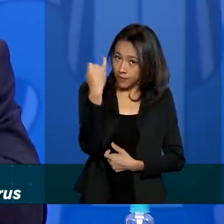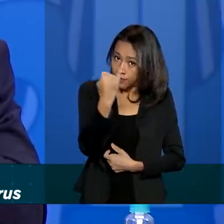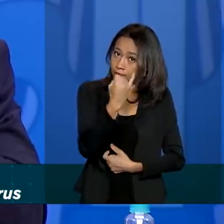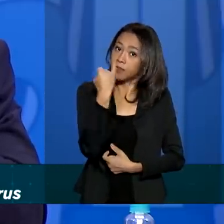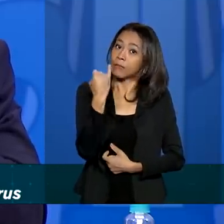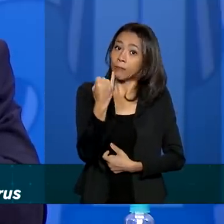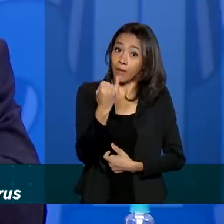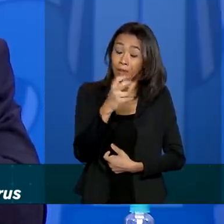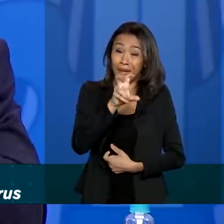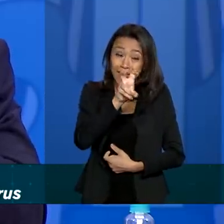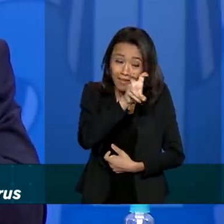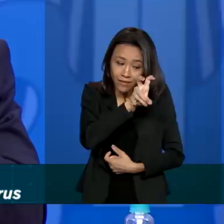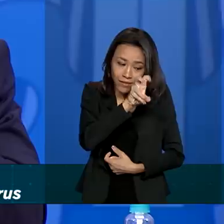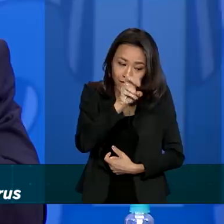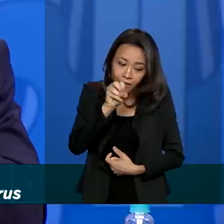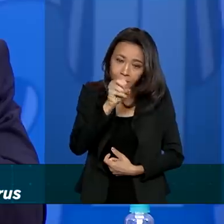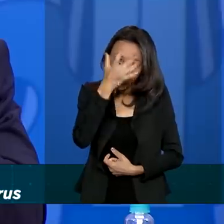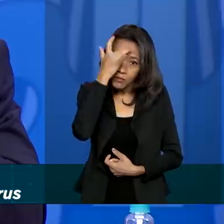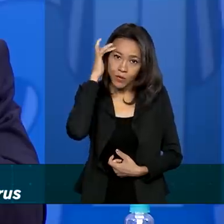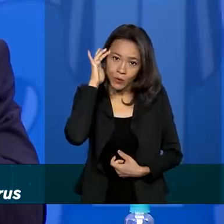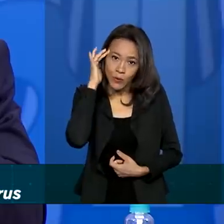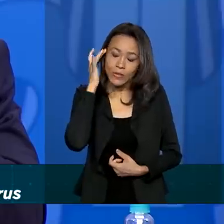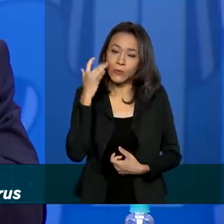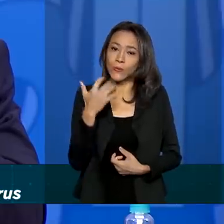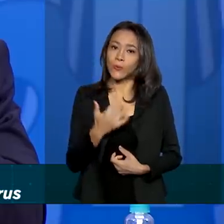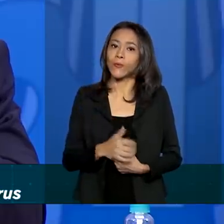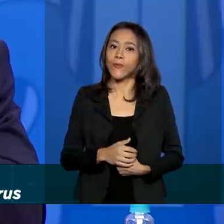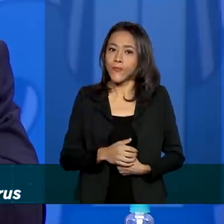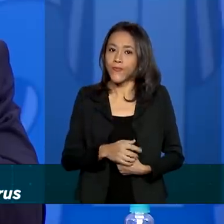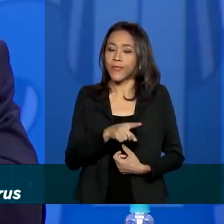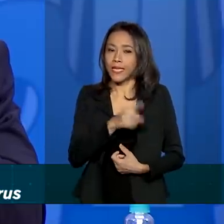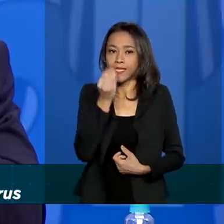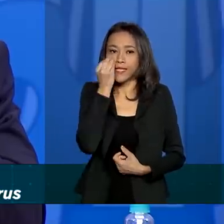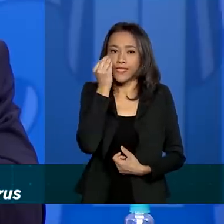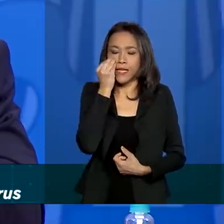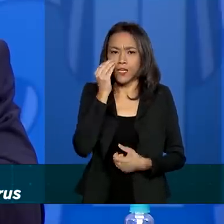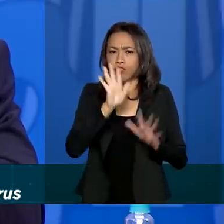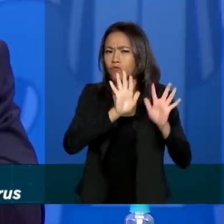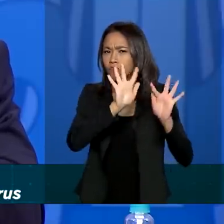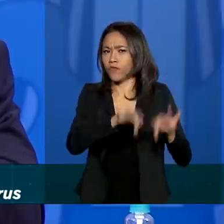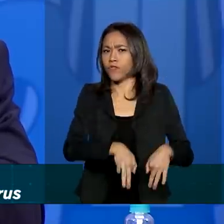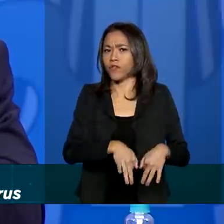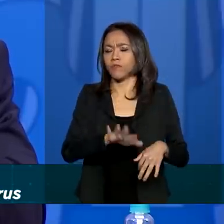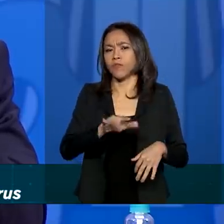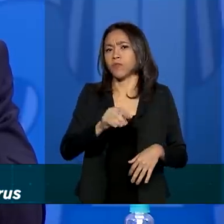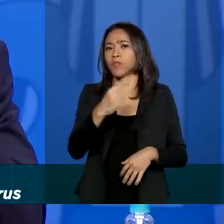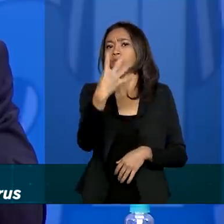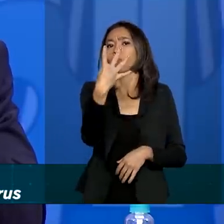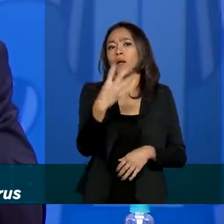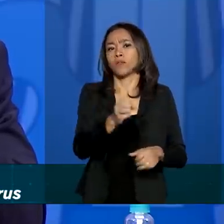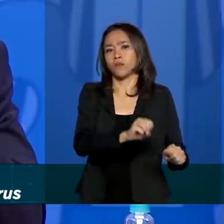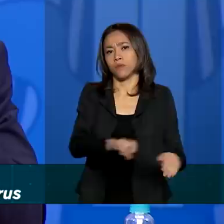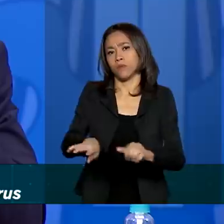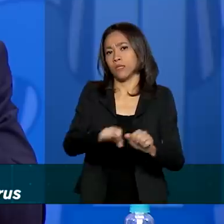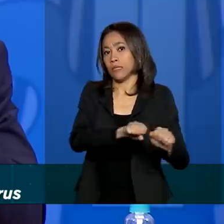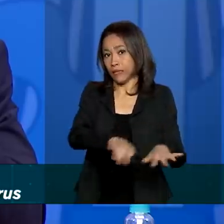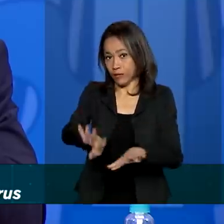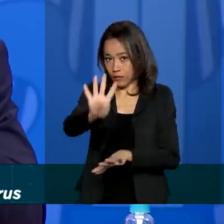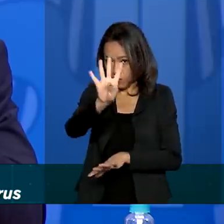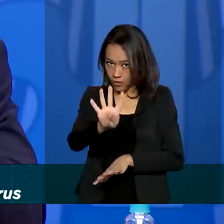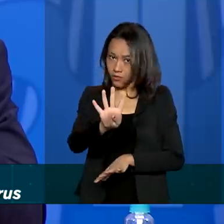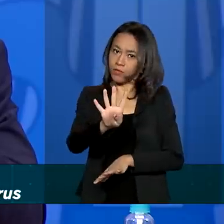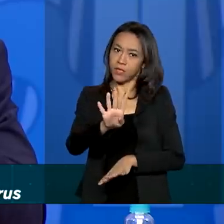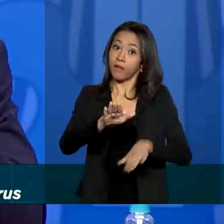500 pacientes, nós esperamos que esses testes sejam concluídos em aproximadamente quatro semanas, a depender da entrada